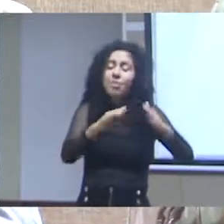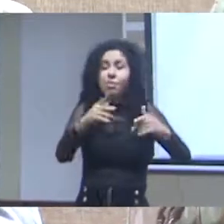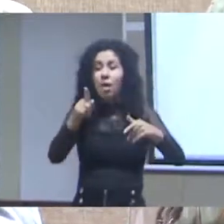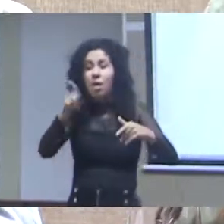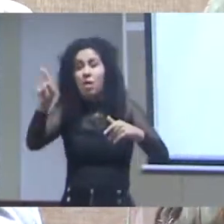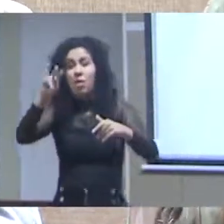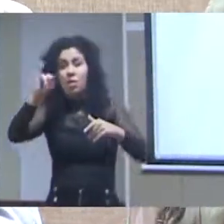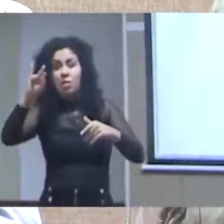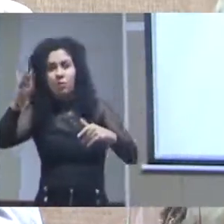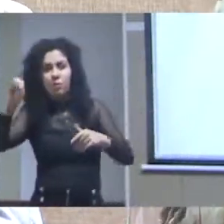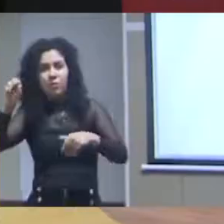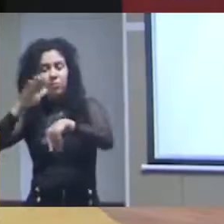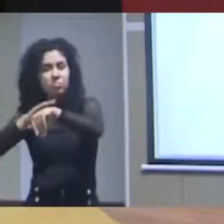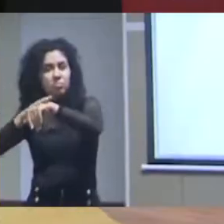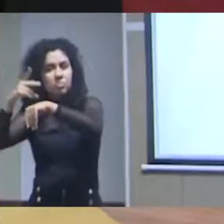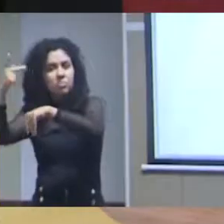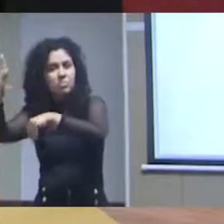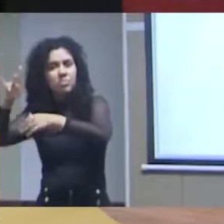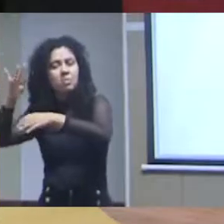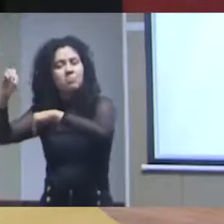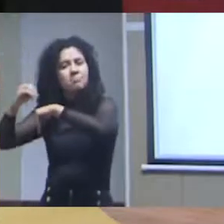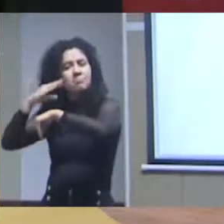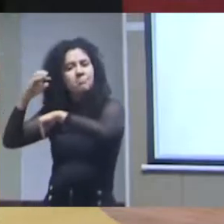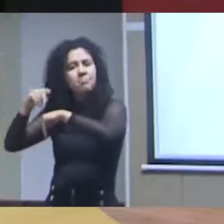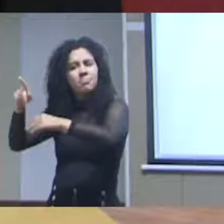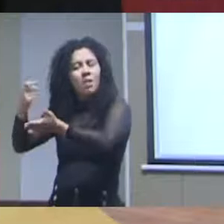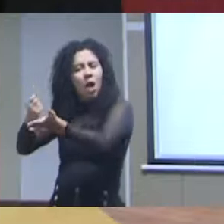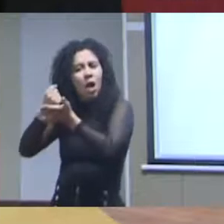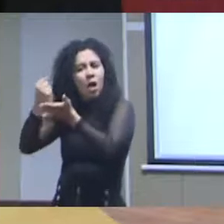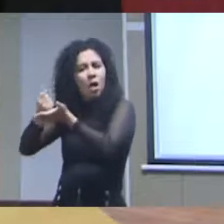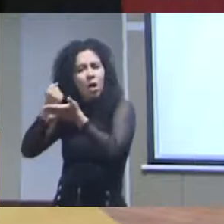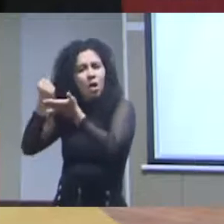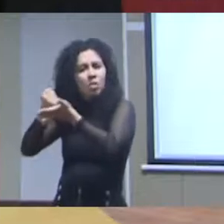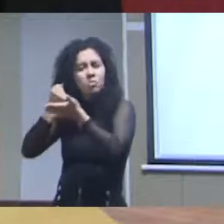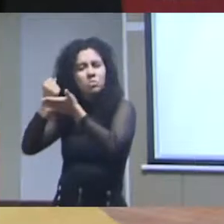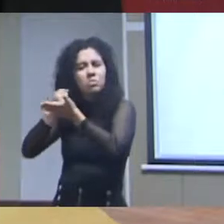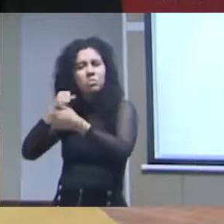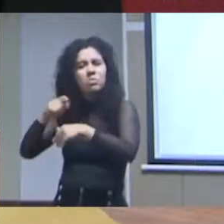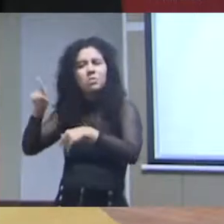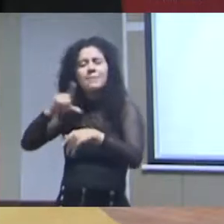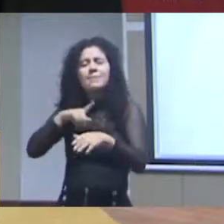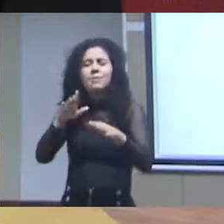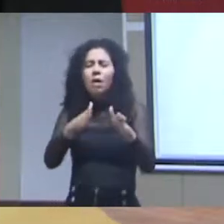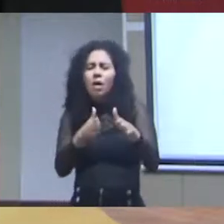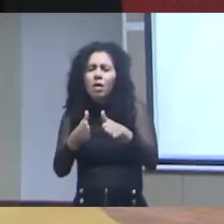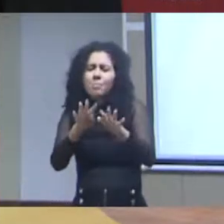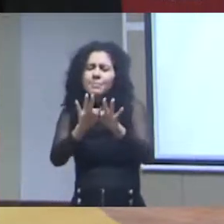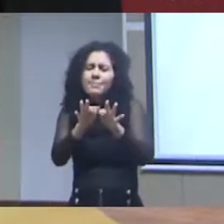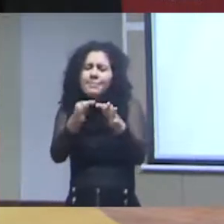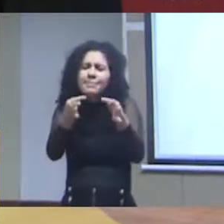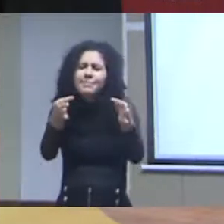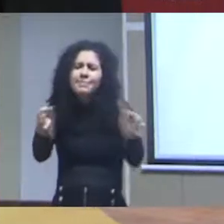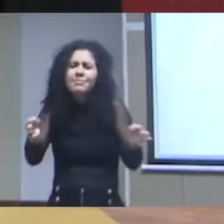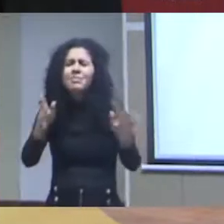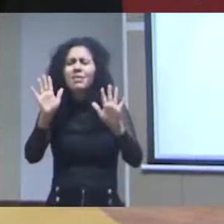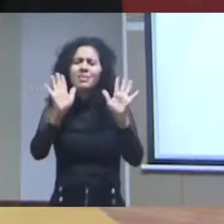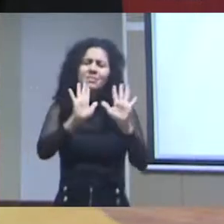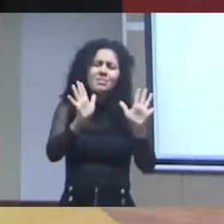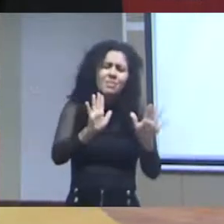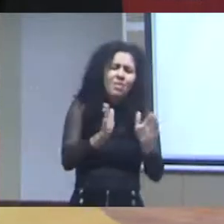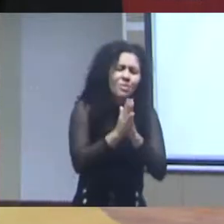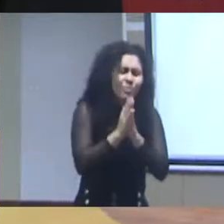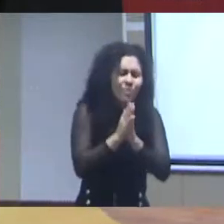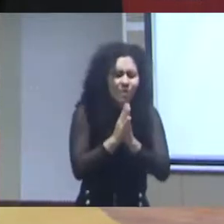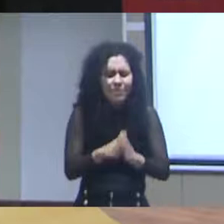a gente e a gente escolheu o caminho mais simples porque ele vinha com ontologia não Ivo pelo amor de Deus eu preciso de uma coisa mais simples